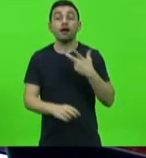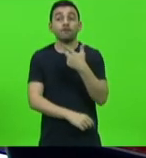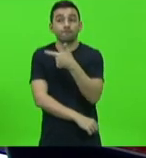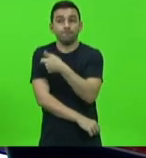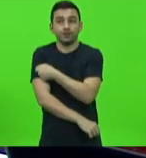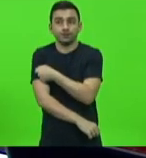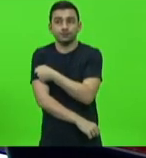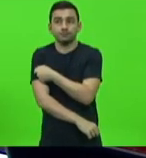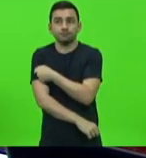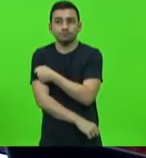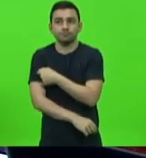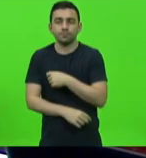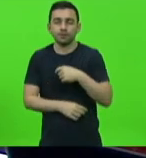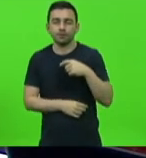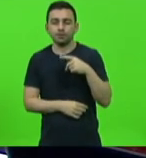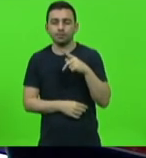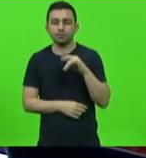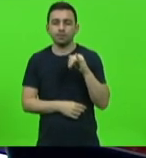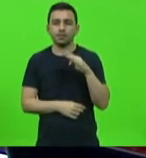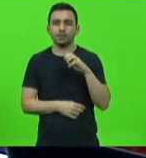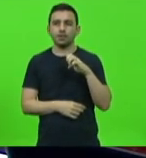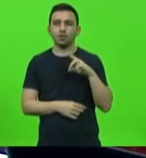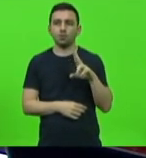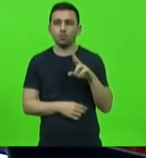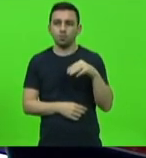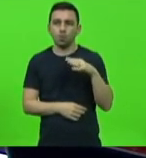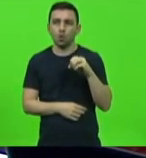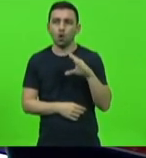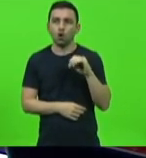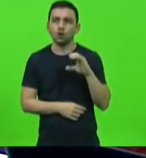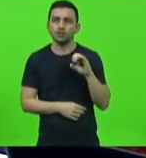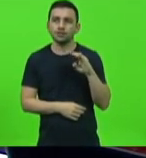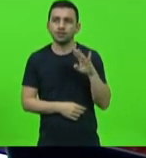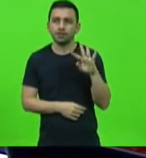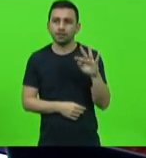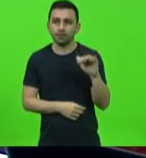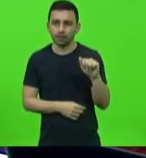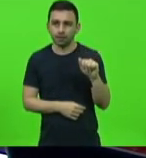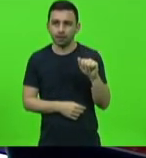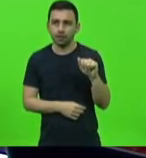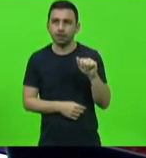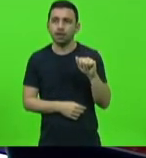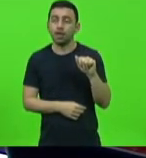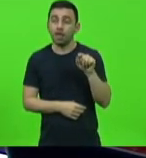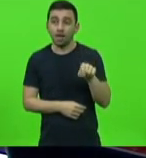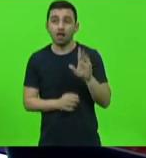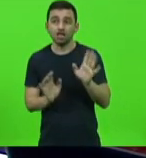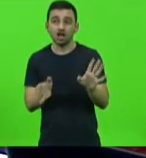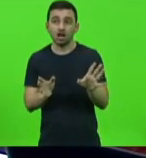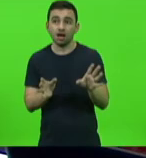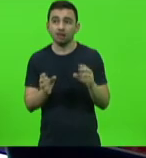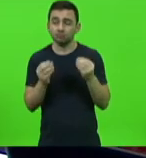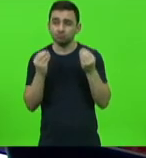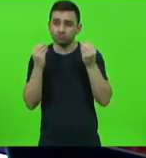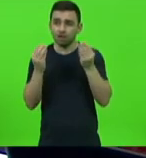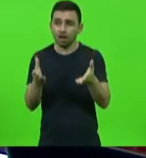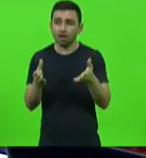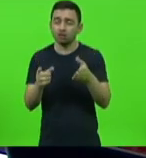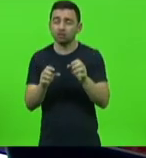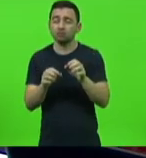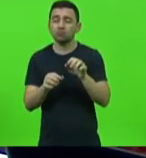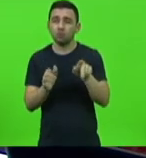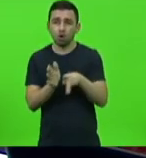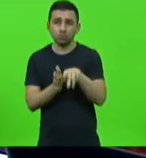vacina pneumocócica conjugada 13 valente que ela está disponibilizada no sistema